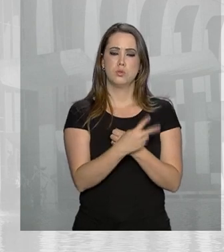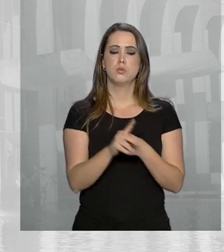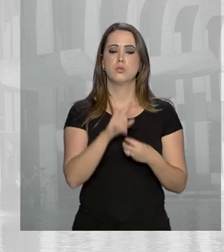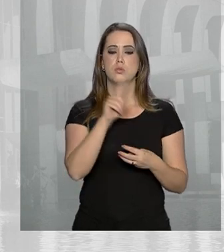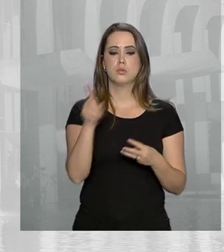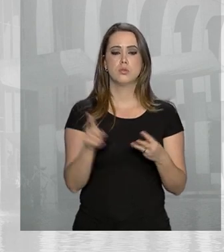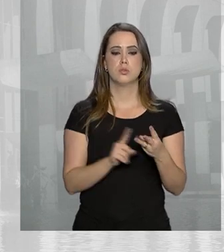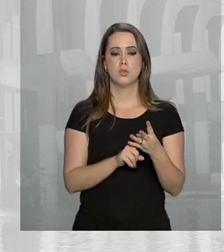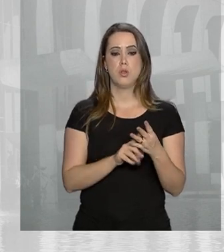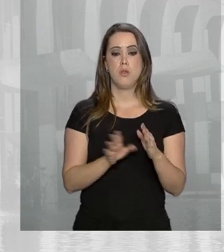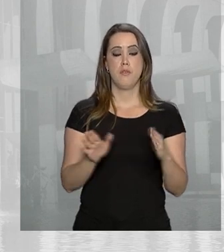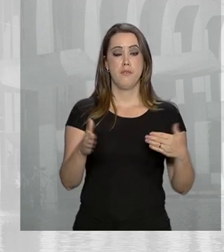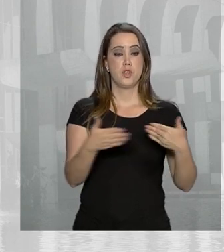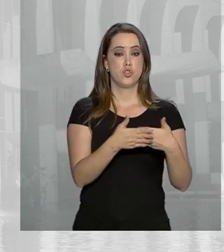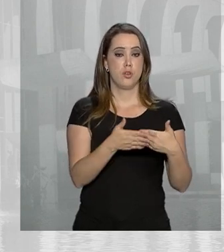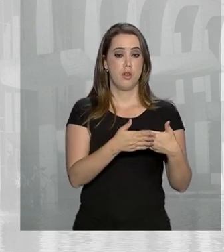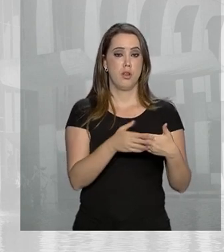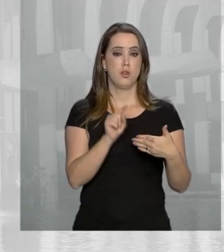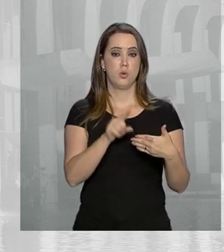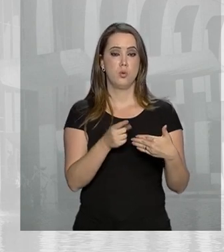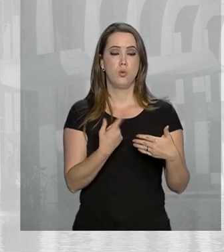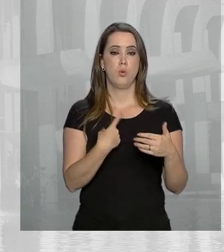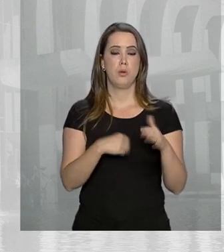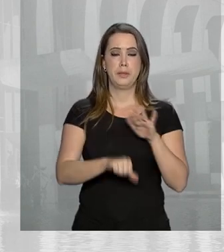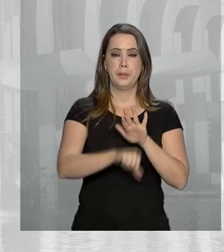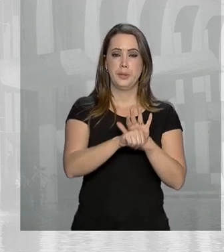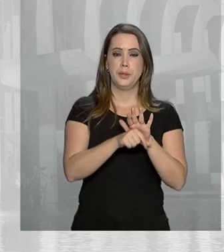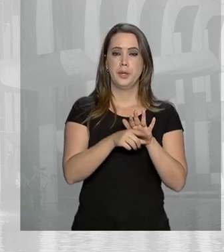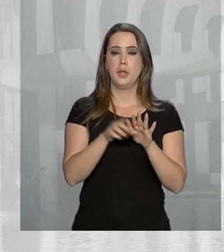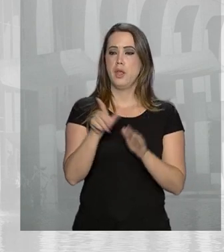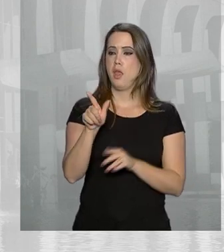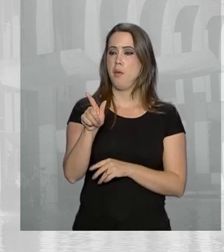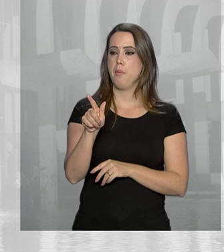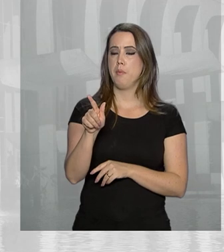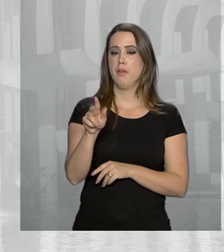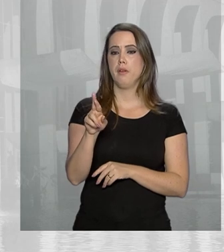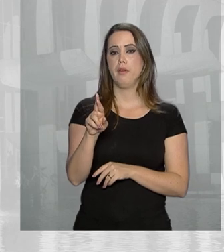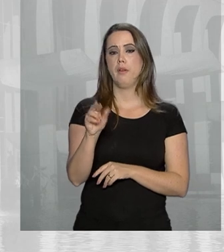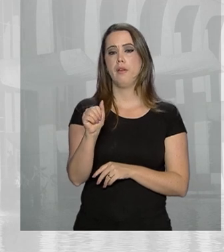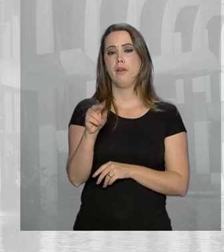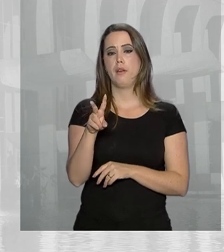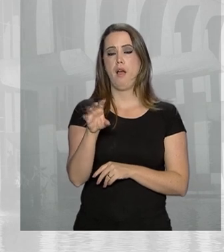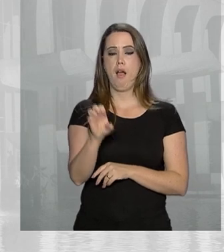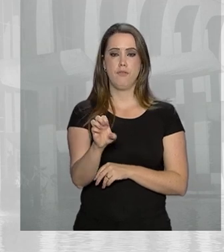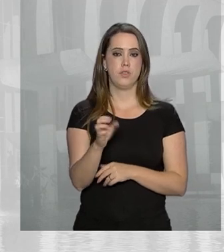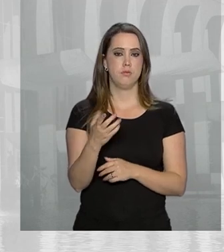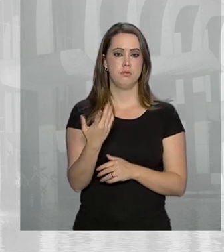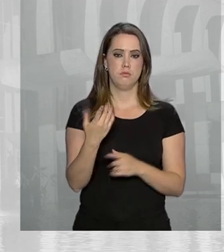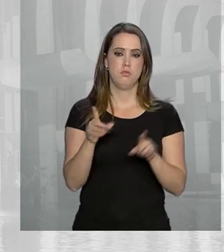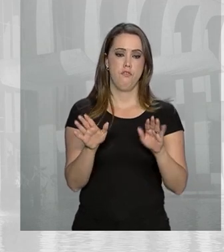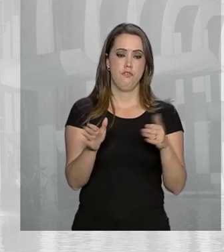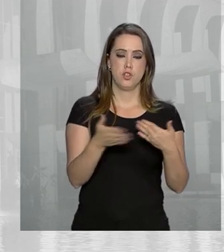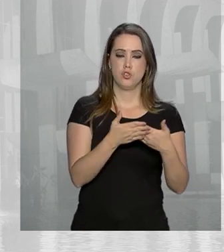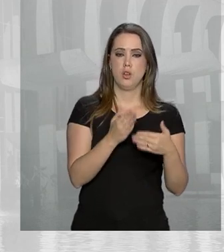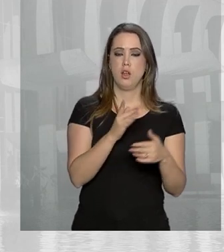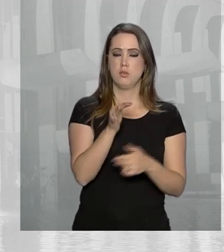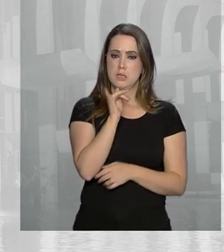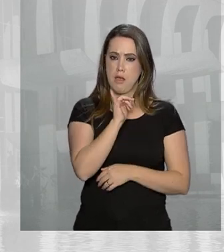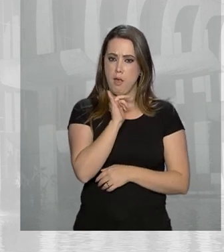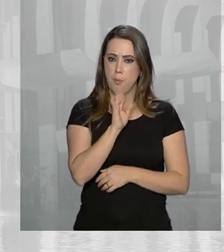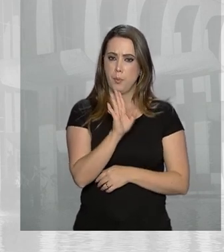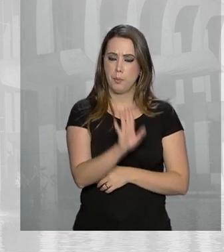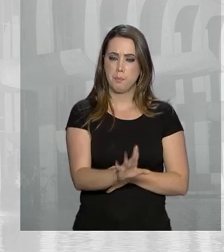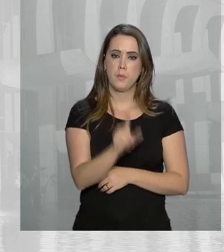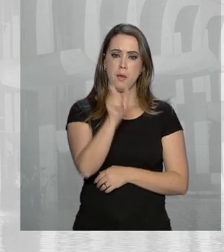cumprimento de pena nos casos mais graves. Condenados pelos crimes de corrupção, por exemplo, passam a cumprir inicialmente